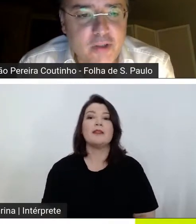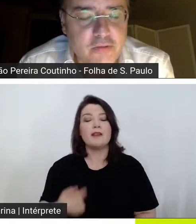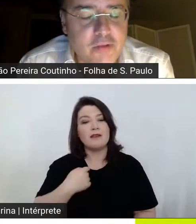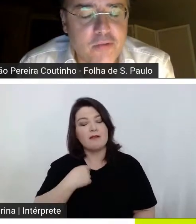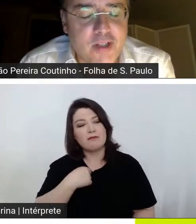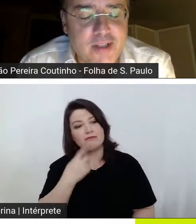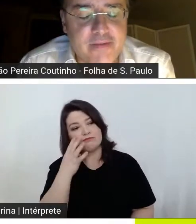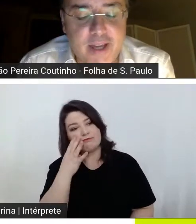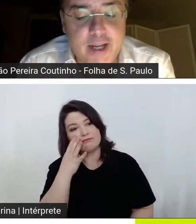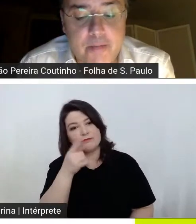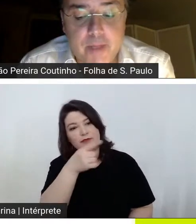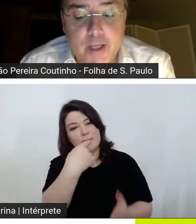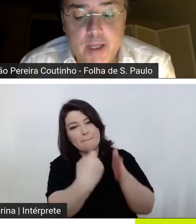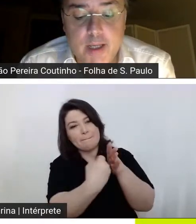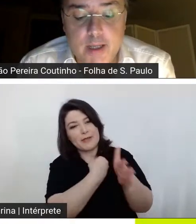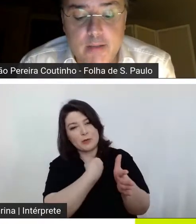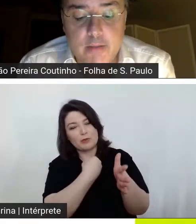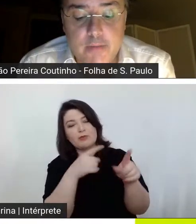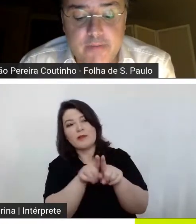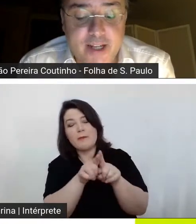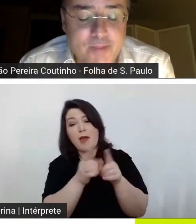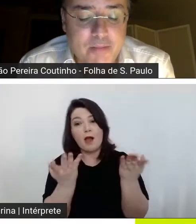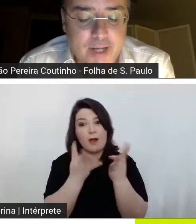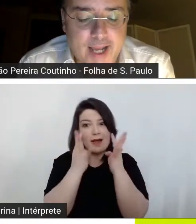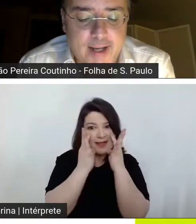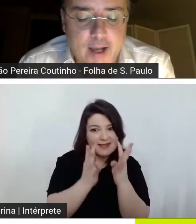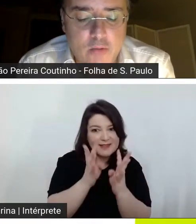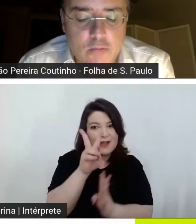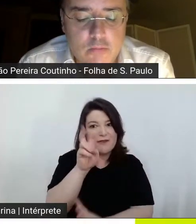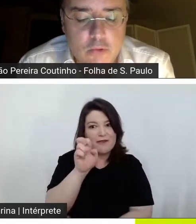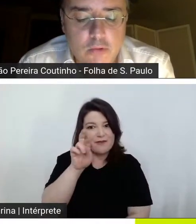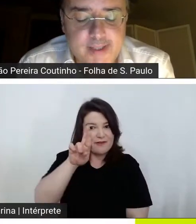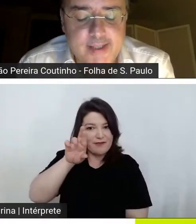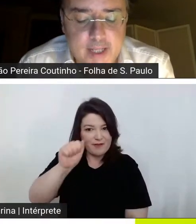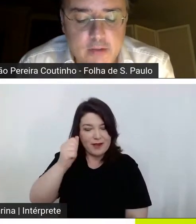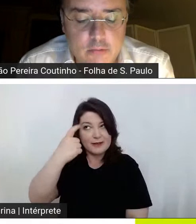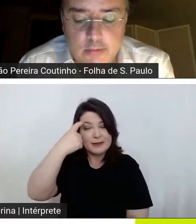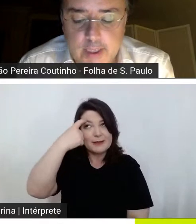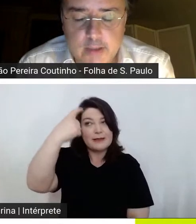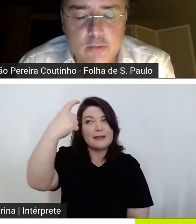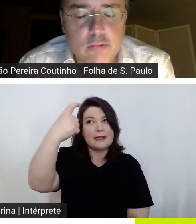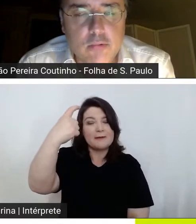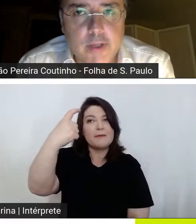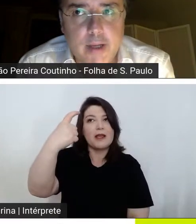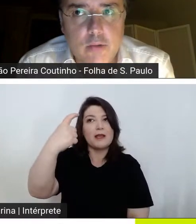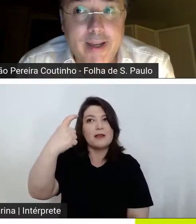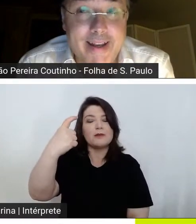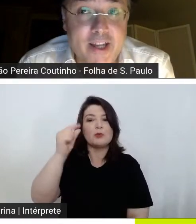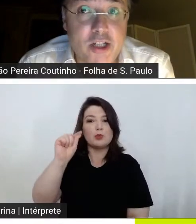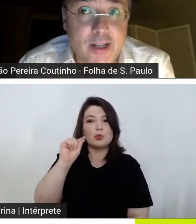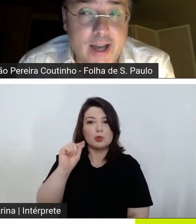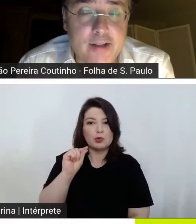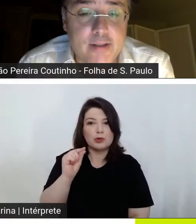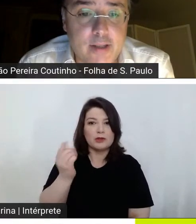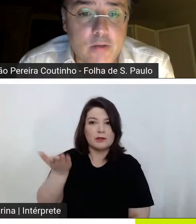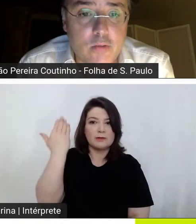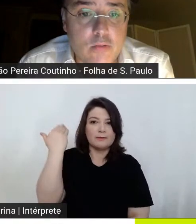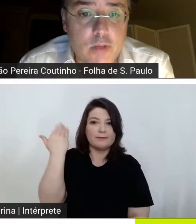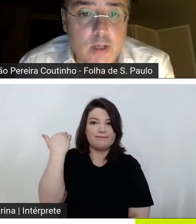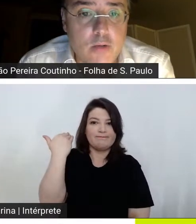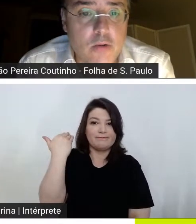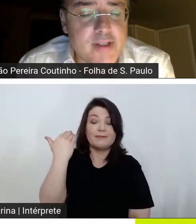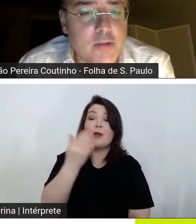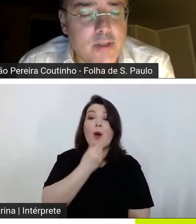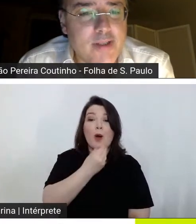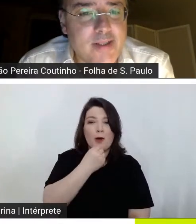tua pergunta e ouvindo a Vera faz-me lembrar há um conceito do do René Girard que é